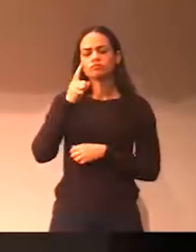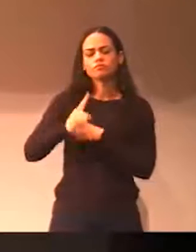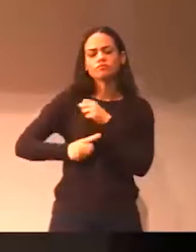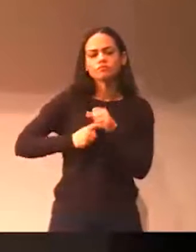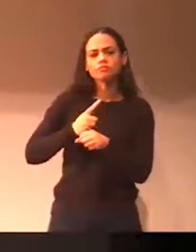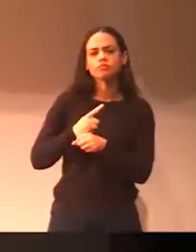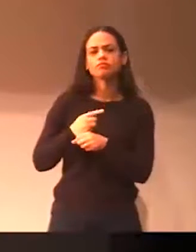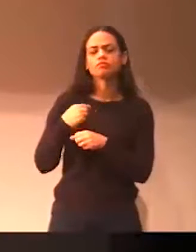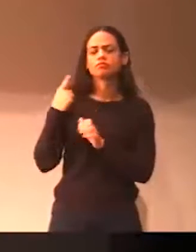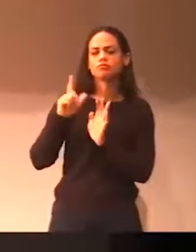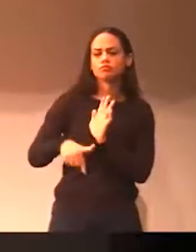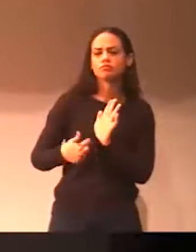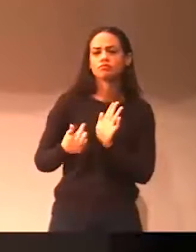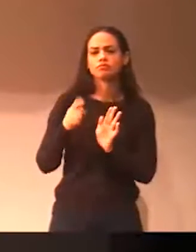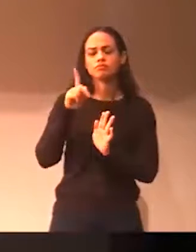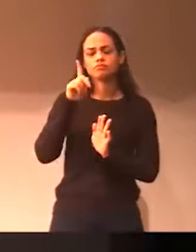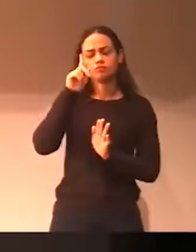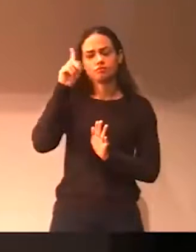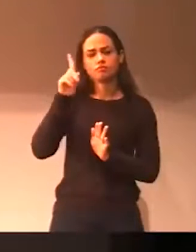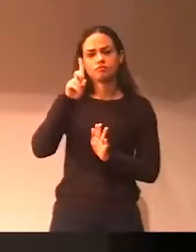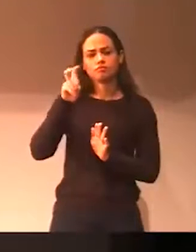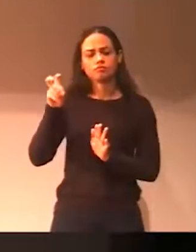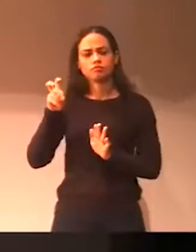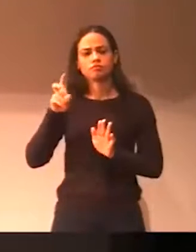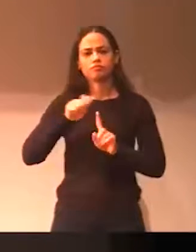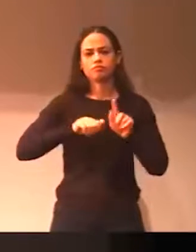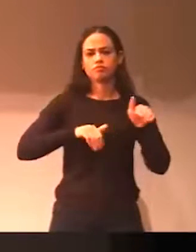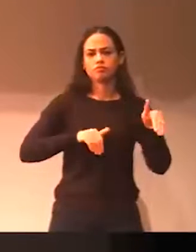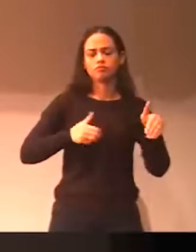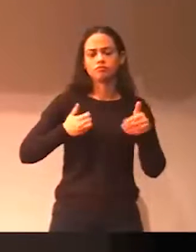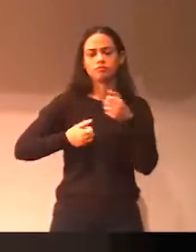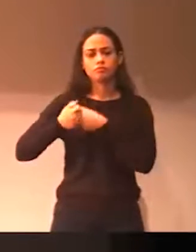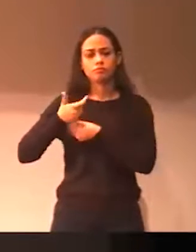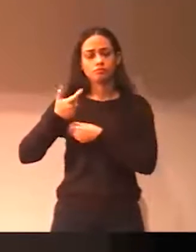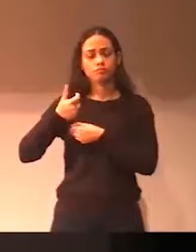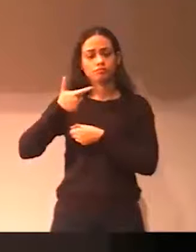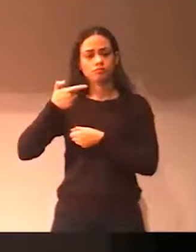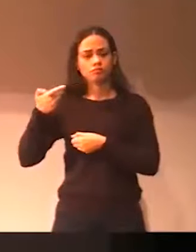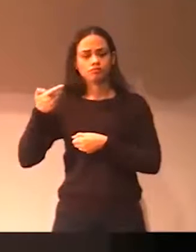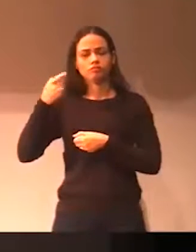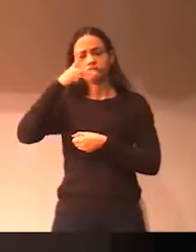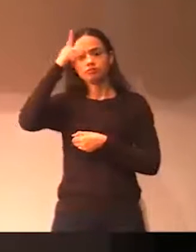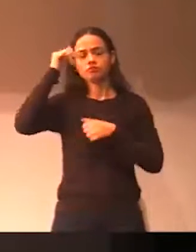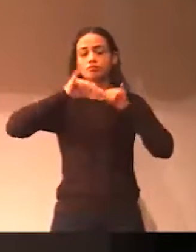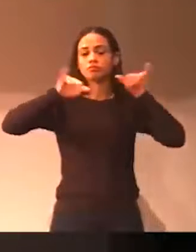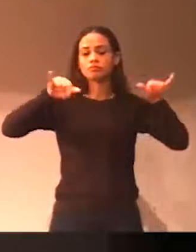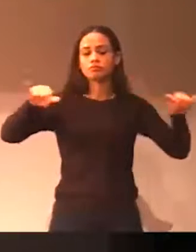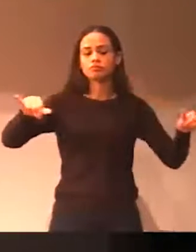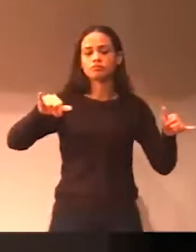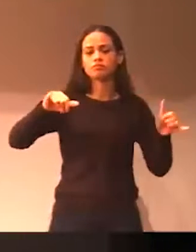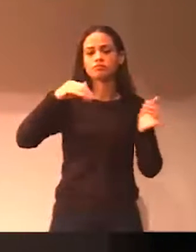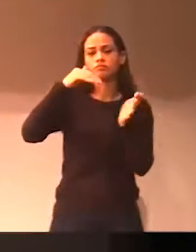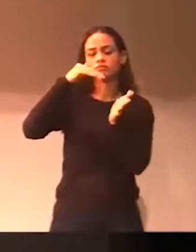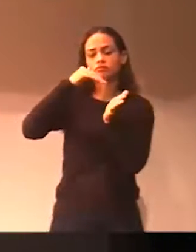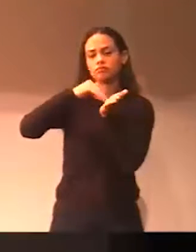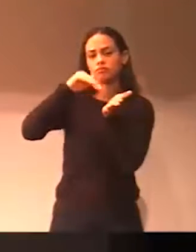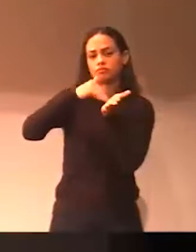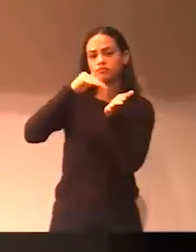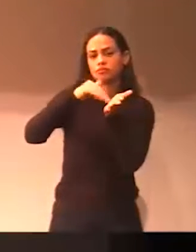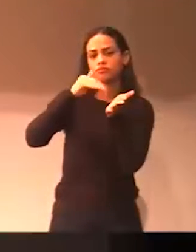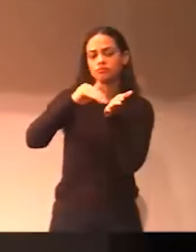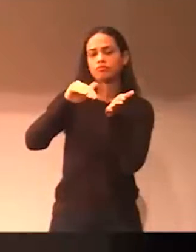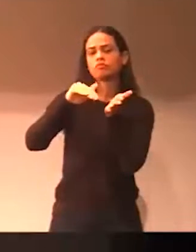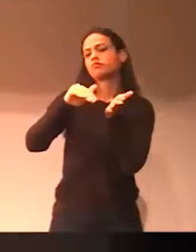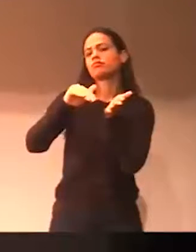ano, no dia 15 de setembro de 2017, o senhor prefeito anunciou que ia diminuir secretarias, e não é cortar secretários, são